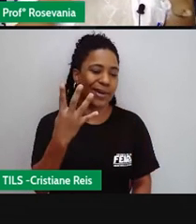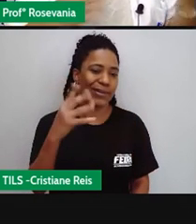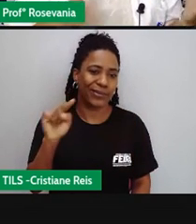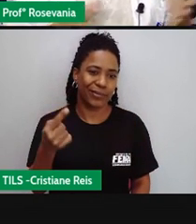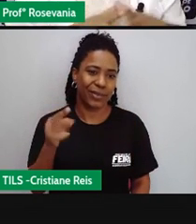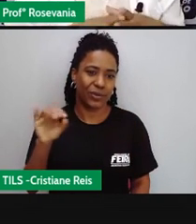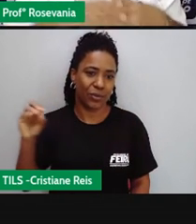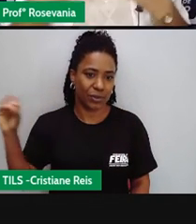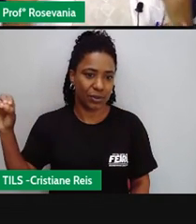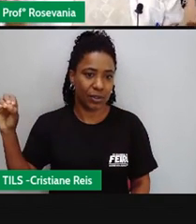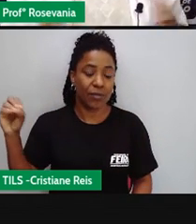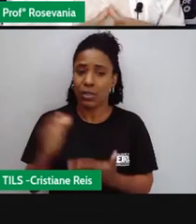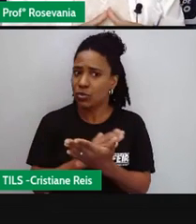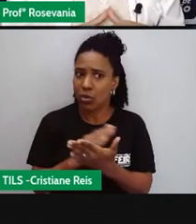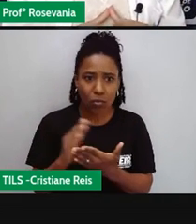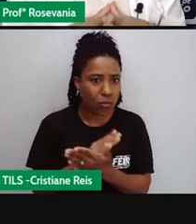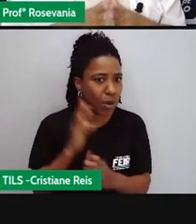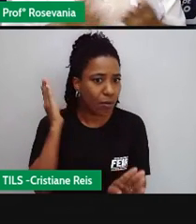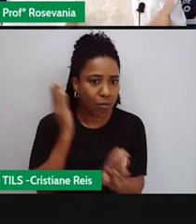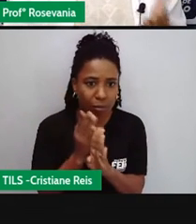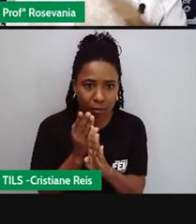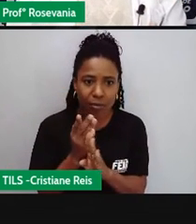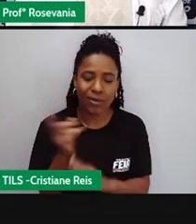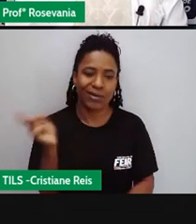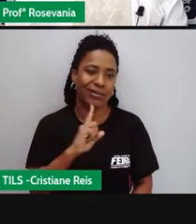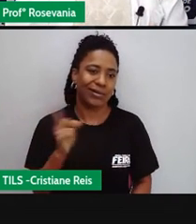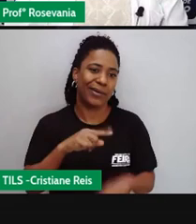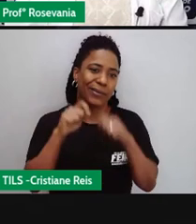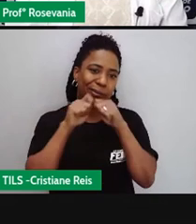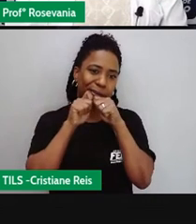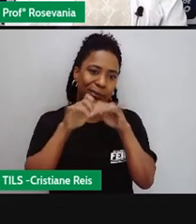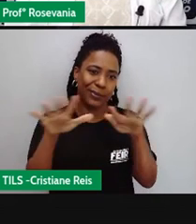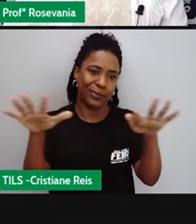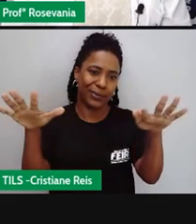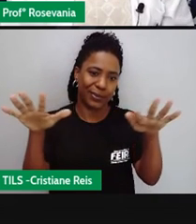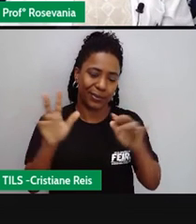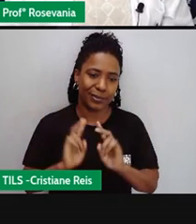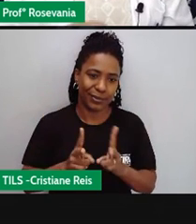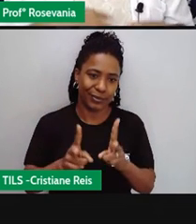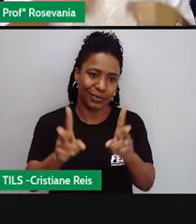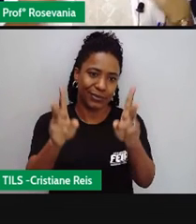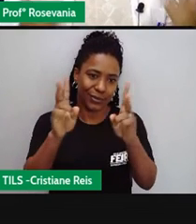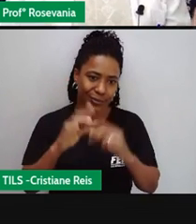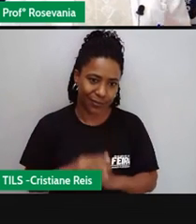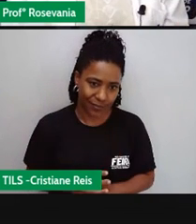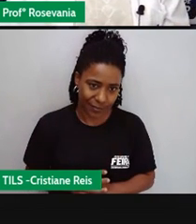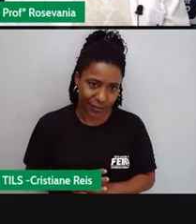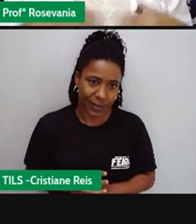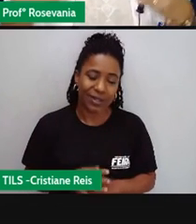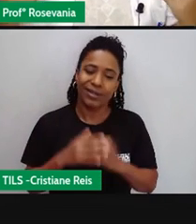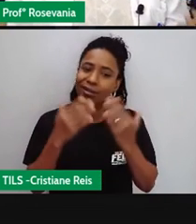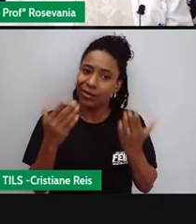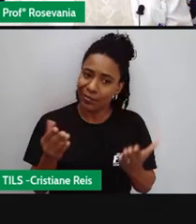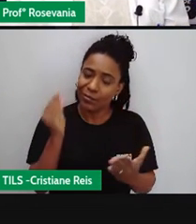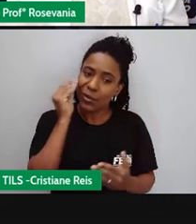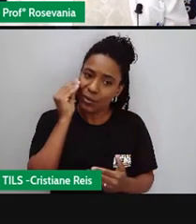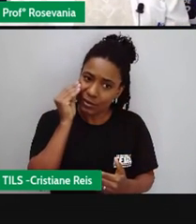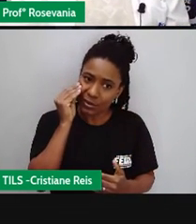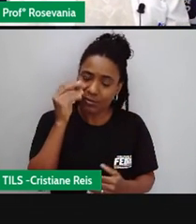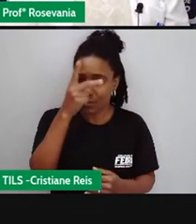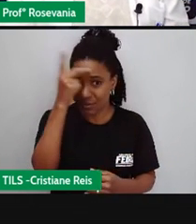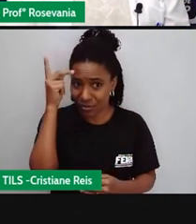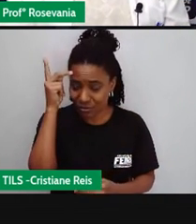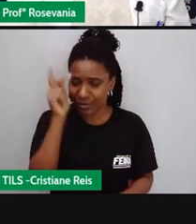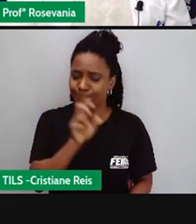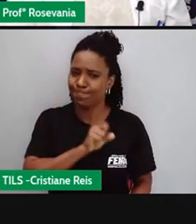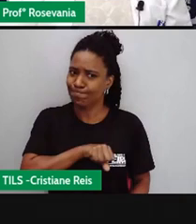que não foram contadas, que não foram descobertas, a quantidade de fake news que tinha. Então isso é um desserviço, é uma disfunção,